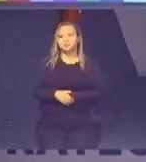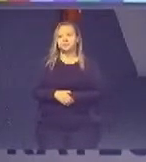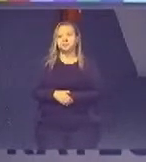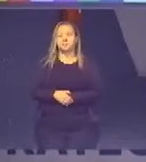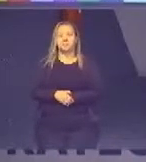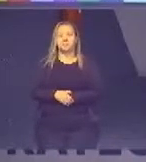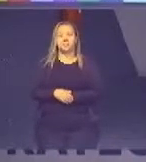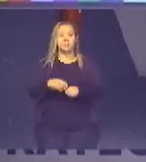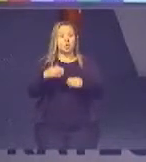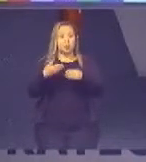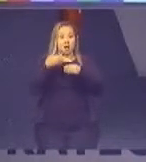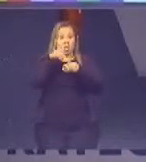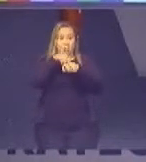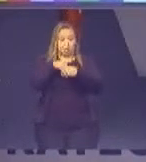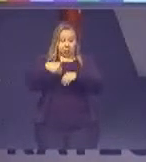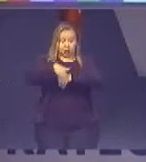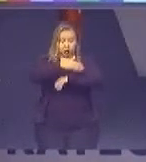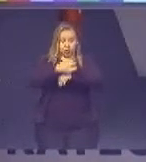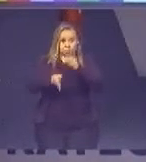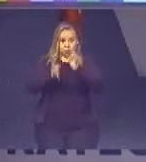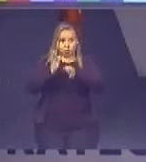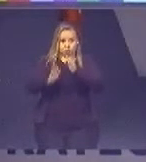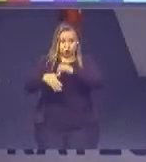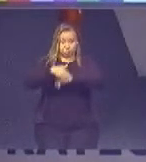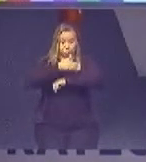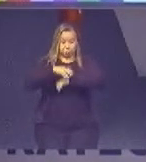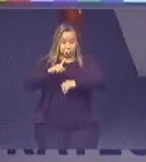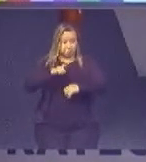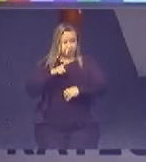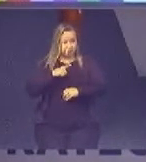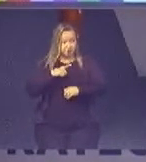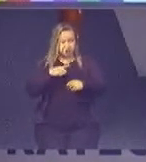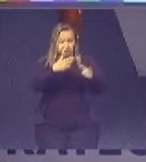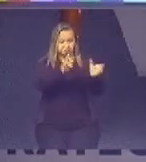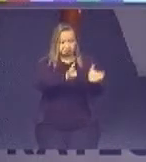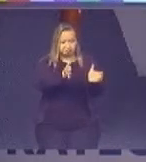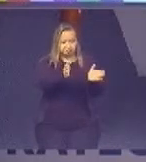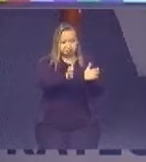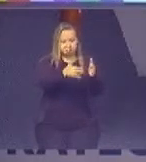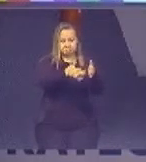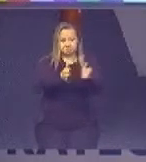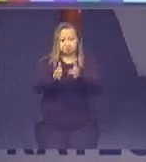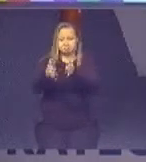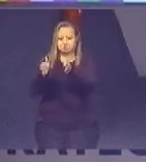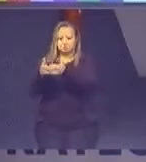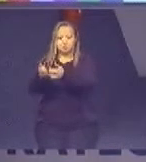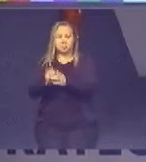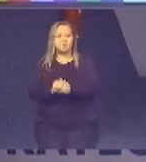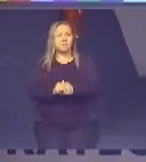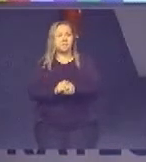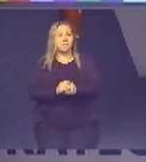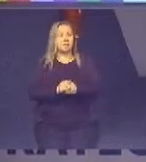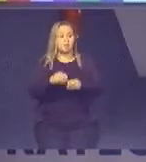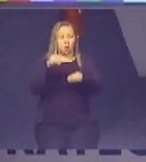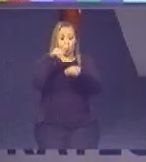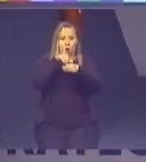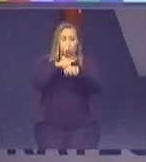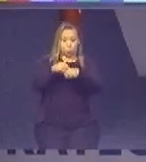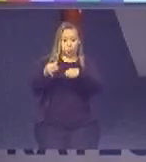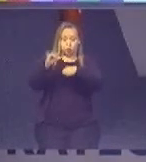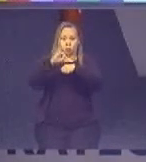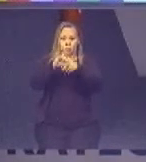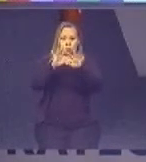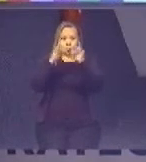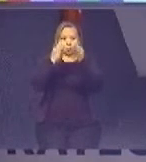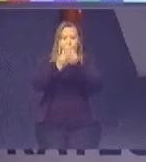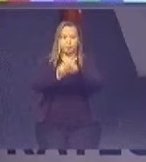Dentro do Justiça no Bairro nós temos vários segmentos. O Núcleo de Conciliação das Varas de Família foi criado no dia 20 de